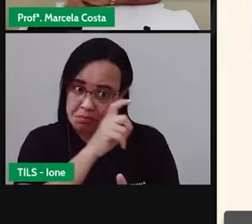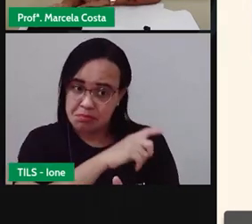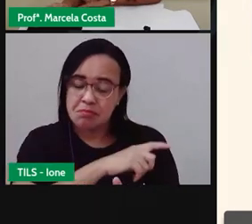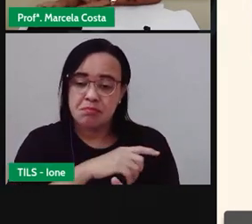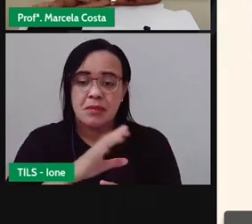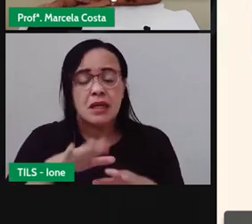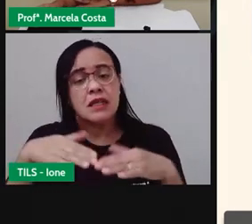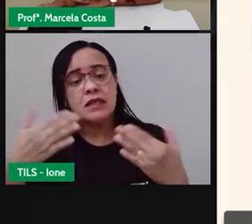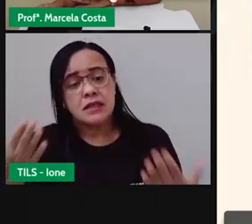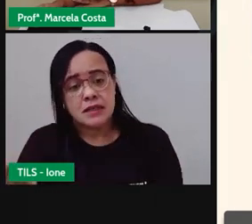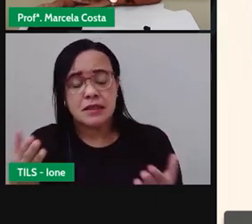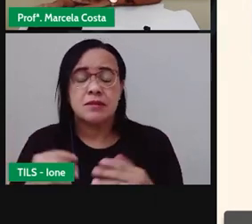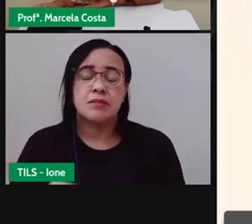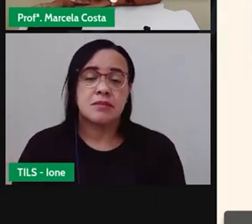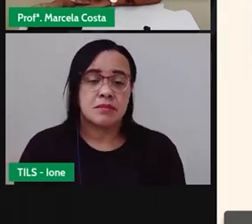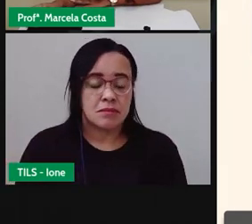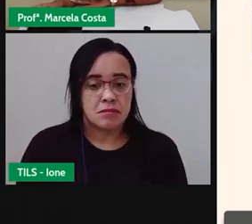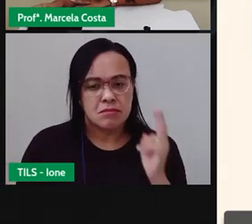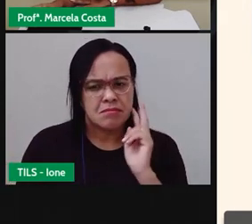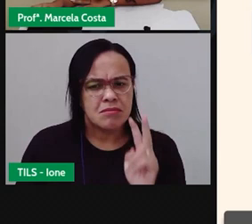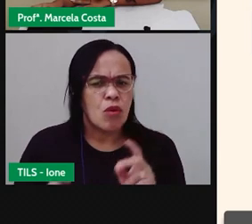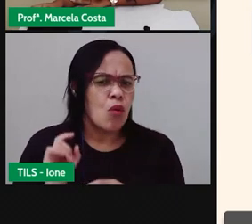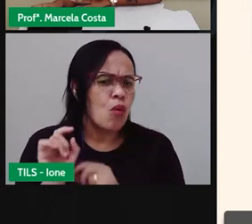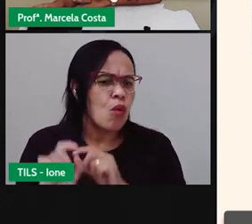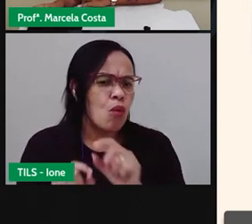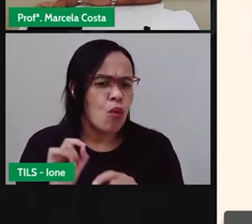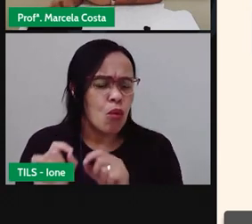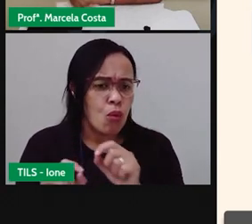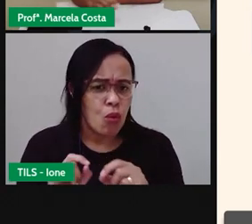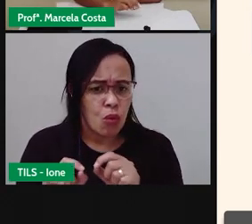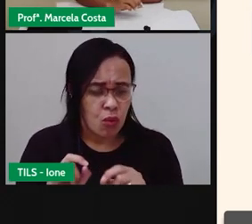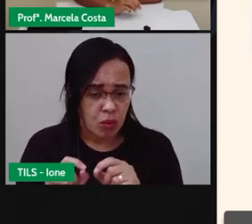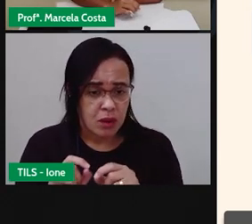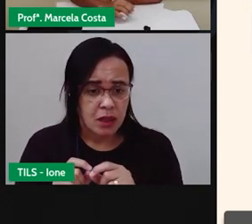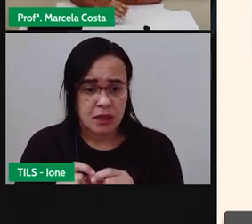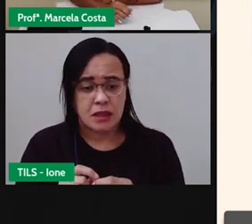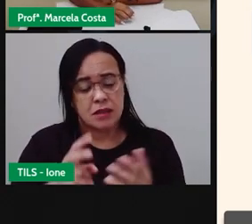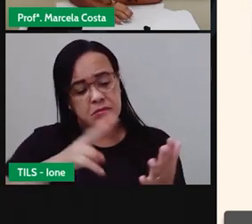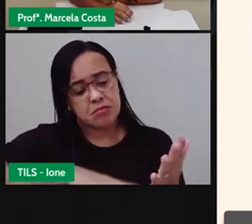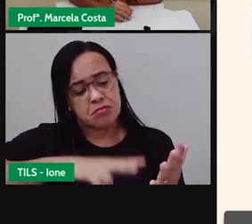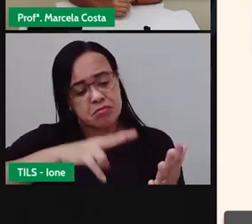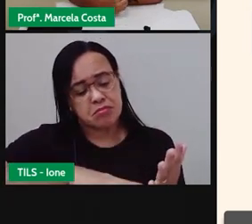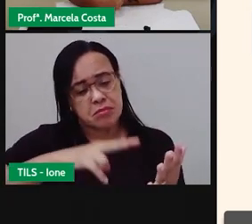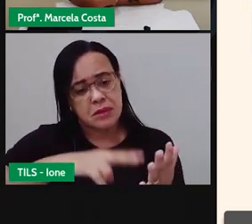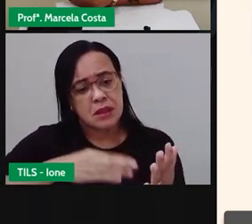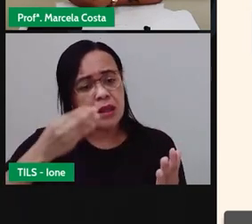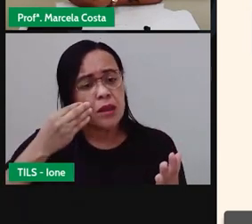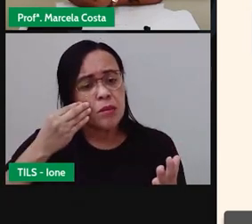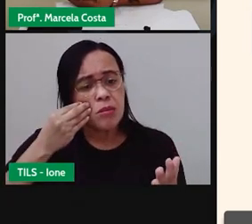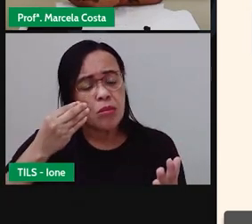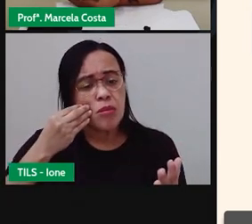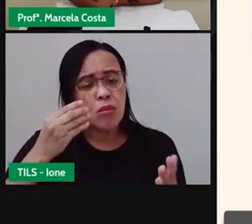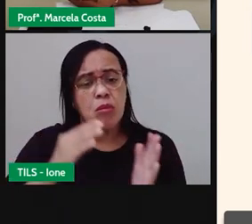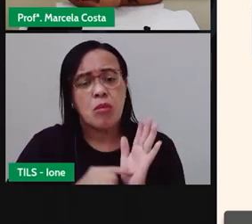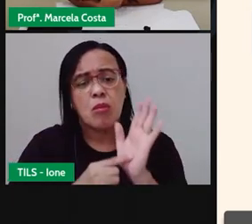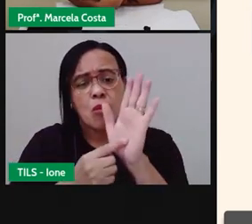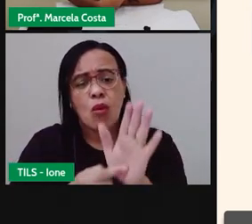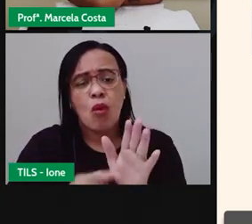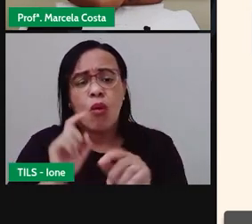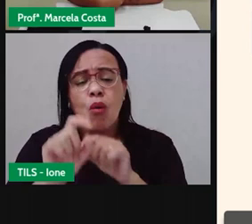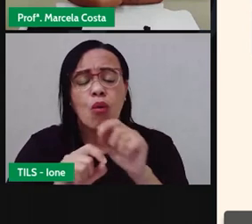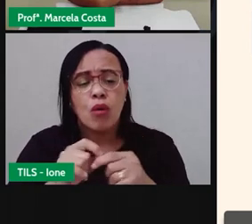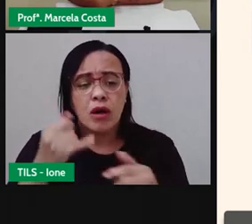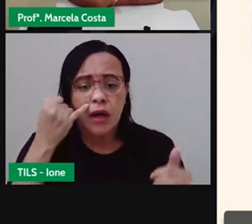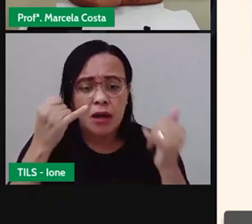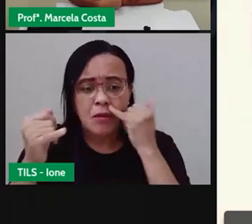Então, vejam só, né, que aqui já no início da reportagem já mostra pra gente, já diz em forma